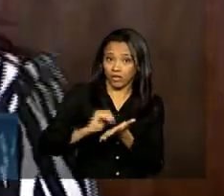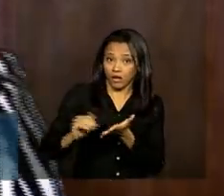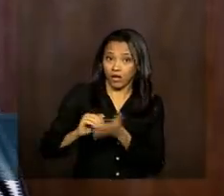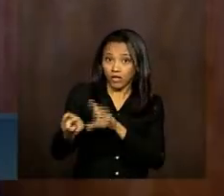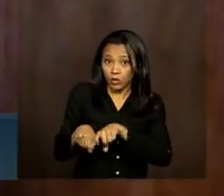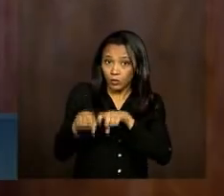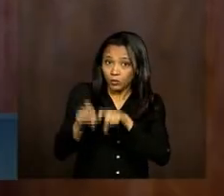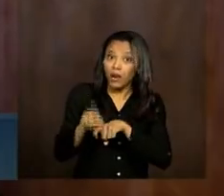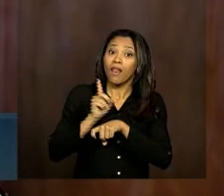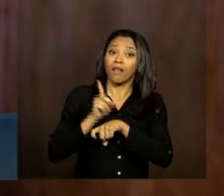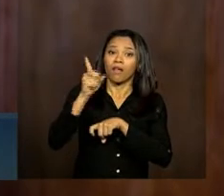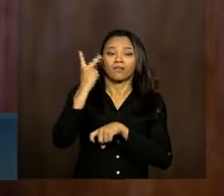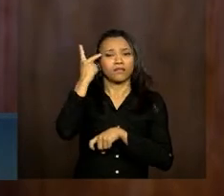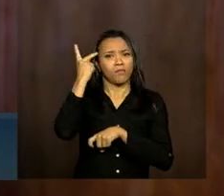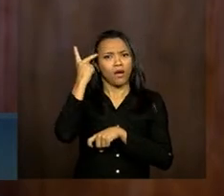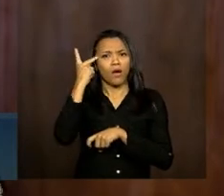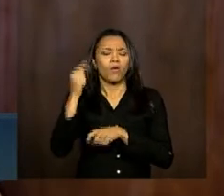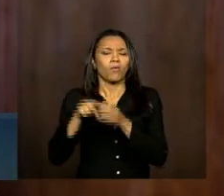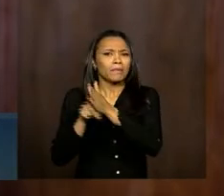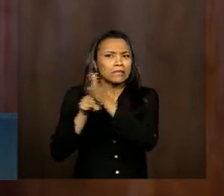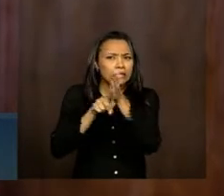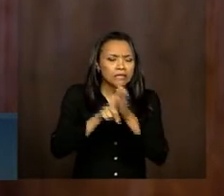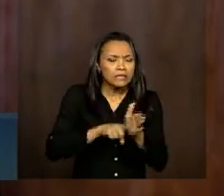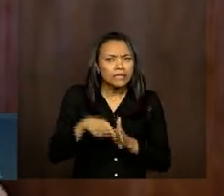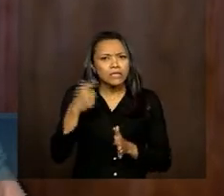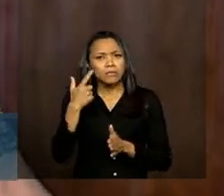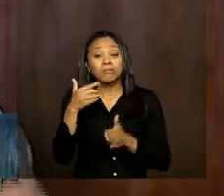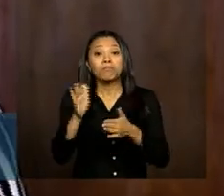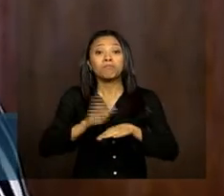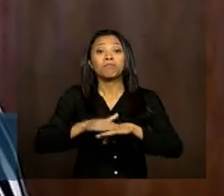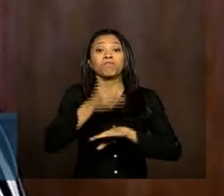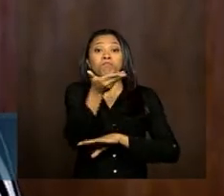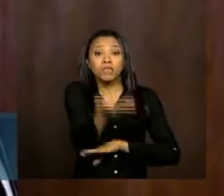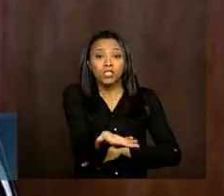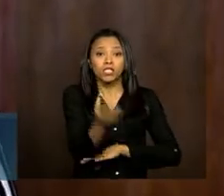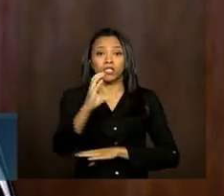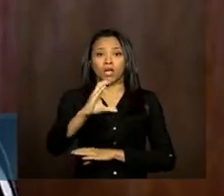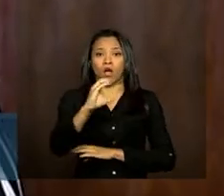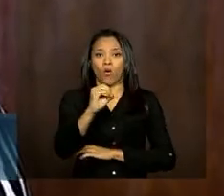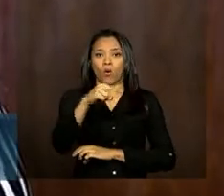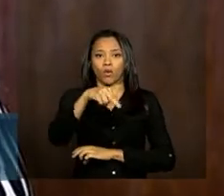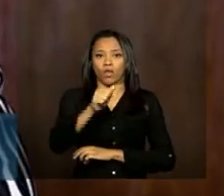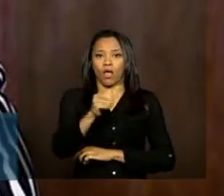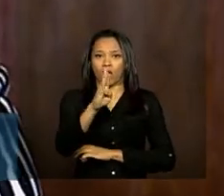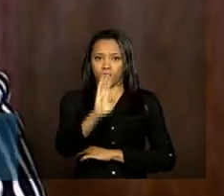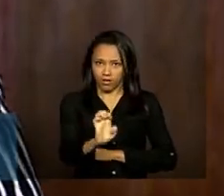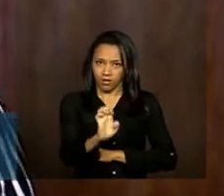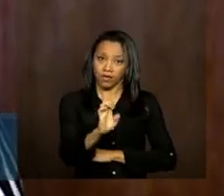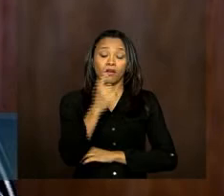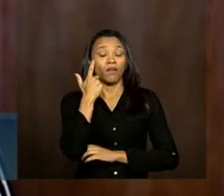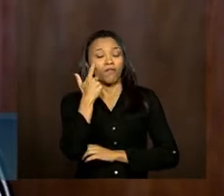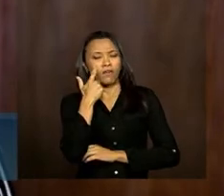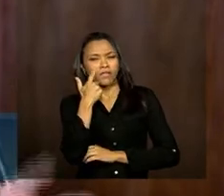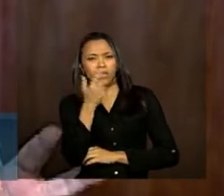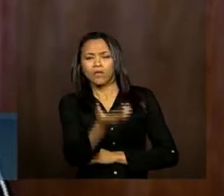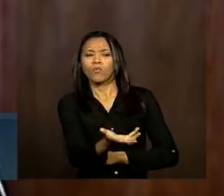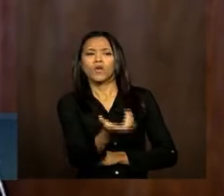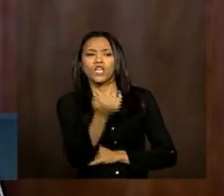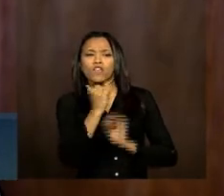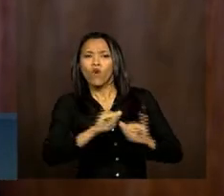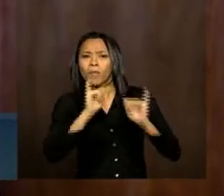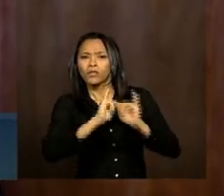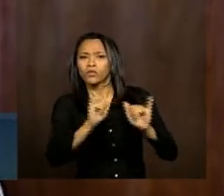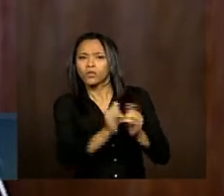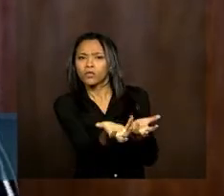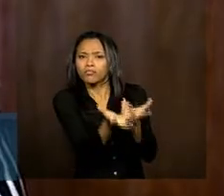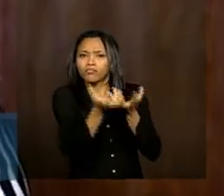fazendo esse levantamento minucioso pedir a Conab que já começasse um levantamento amanhã presencial nessas